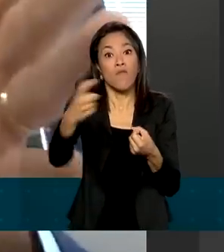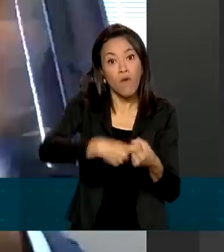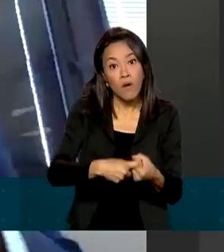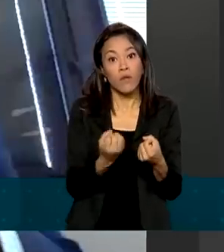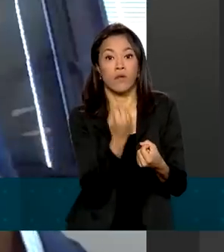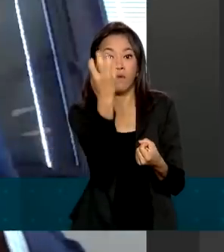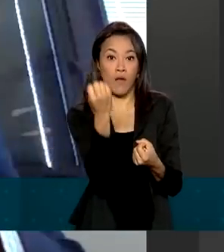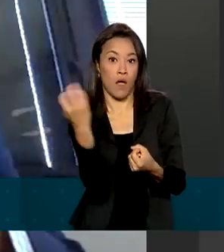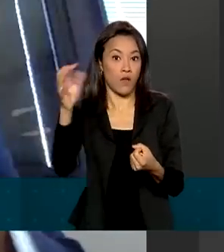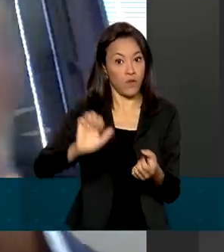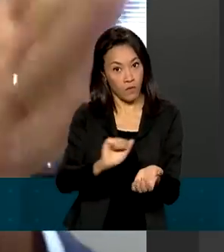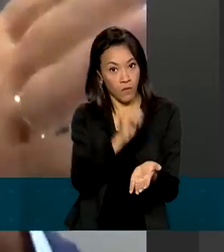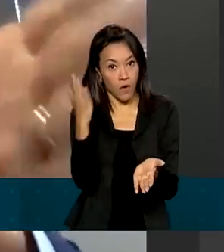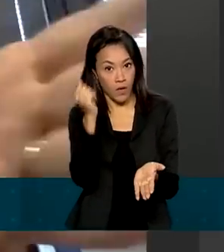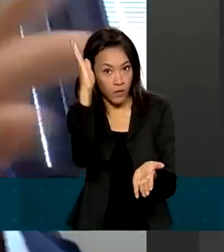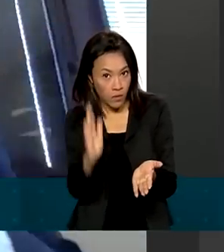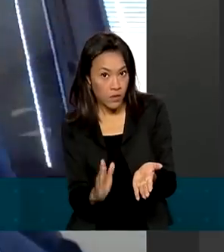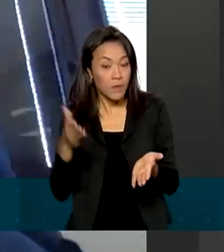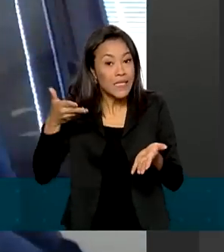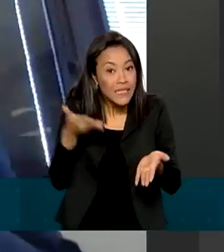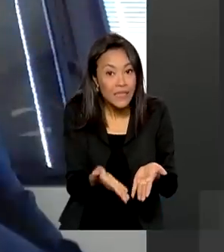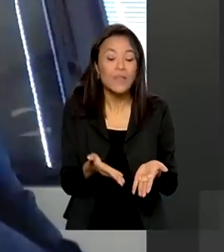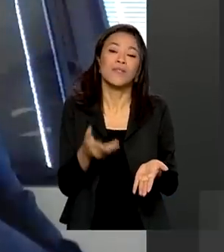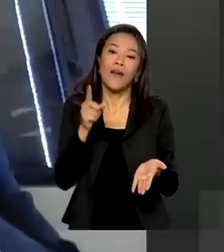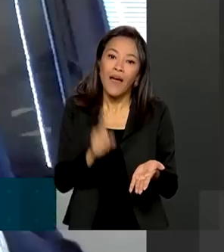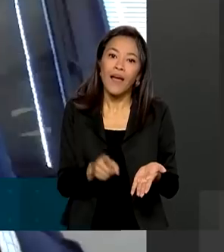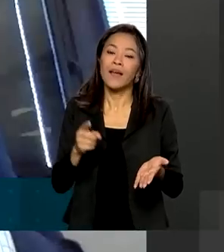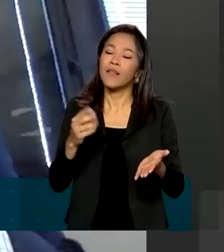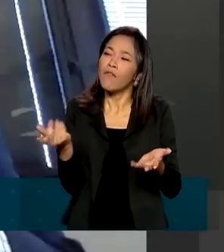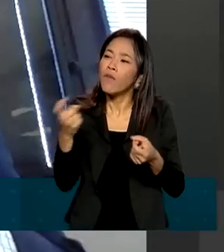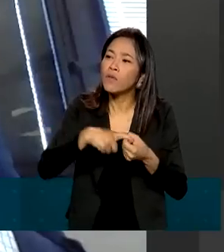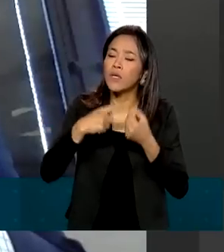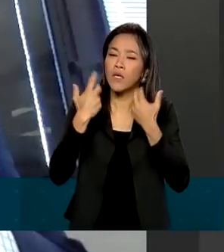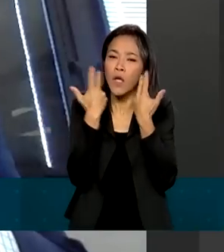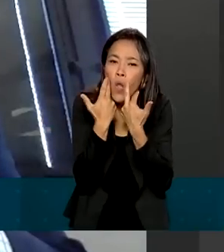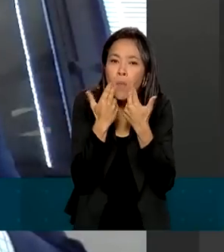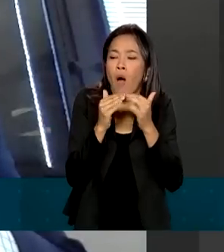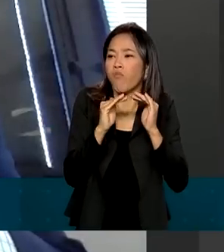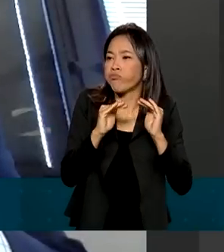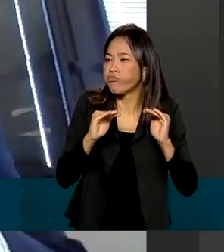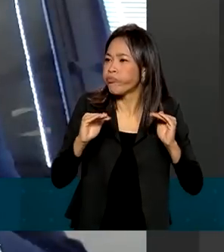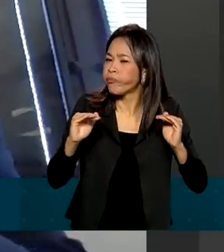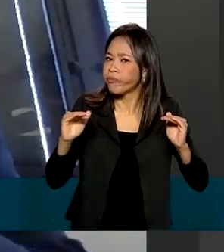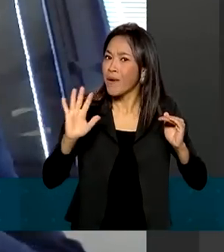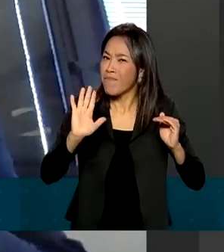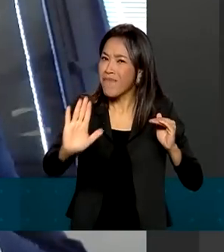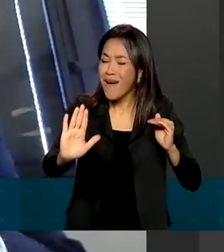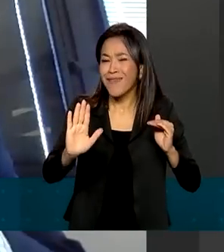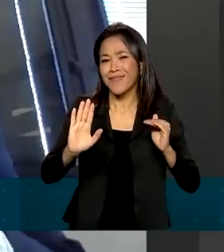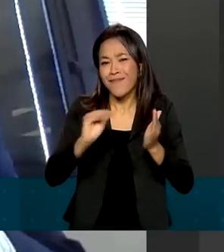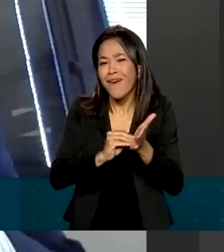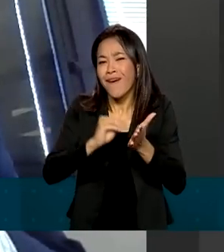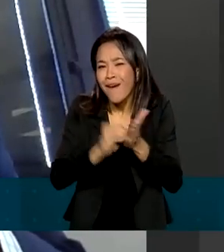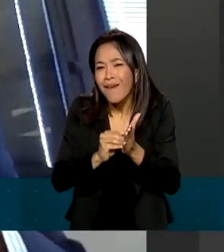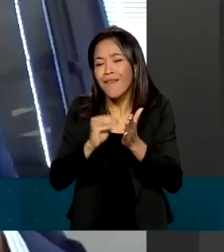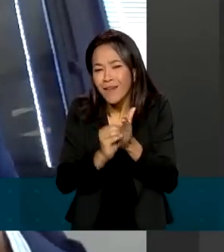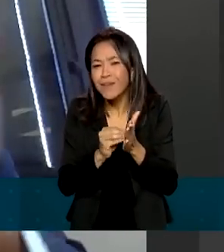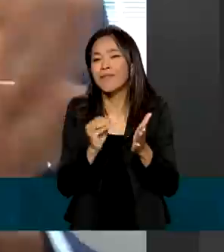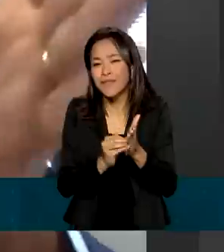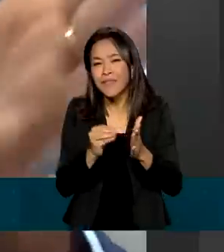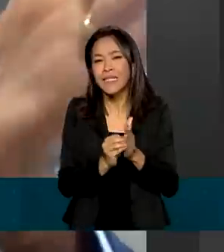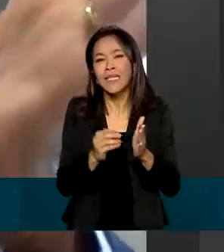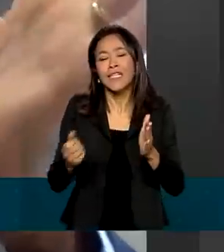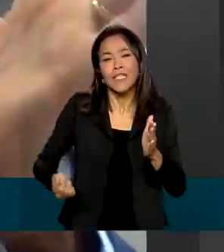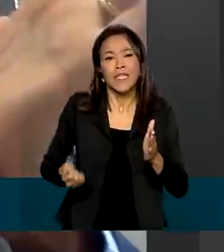podem ver, os dados estão aí. Isso representa uma maior normalização, mas nós ainda estamos longe dos patamares de